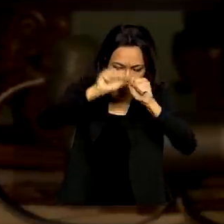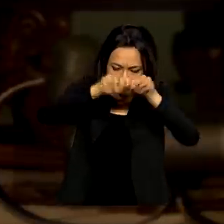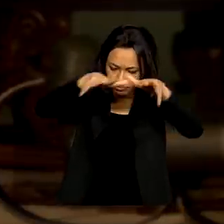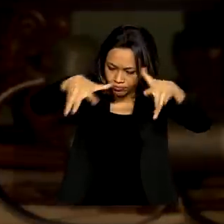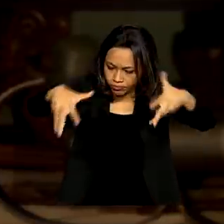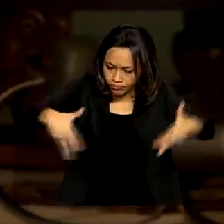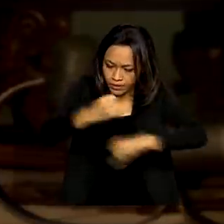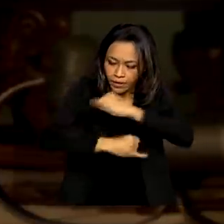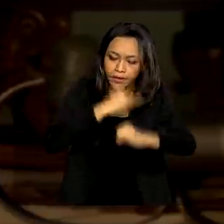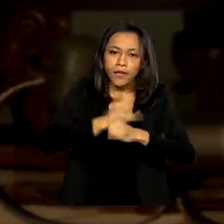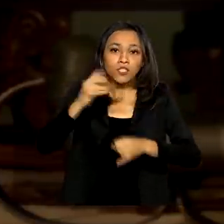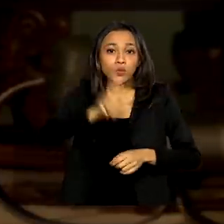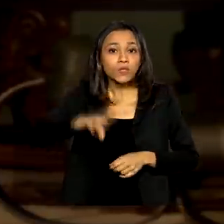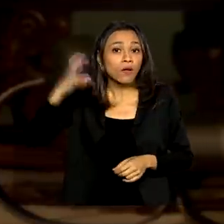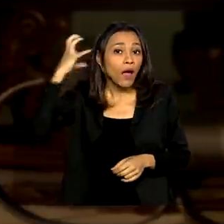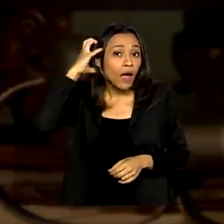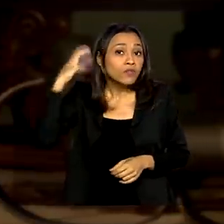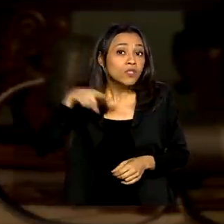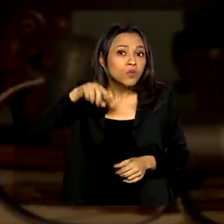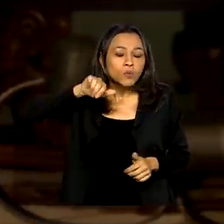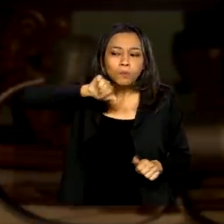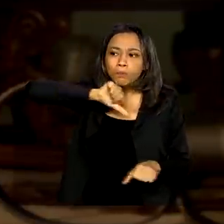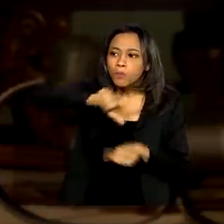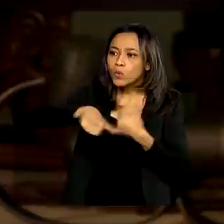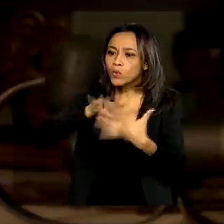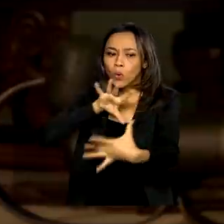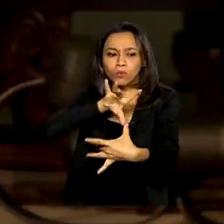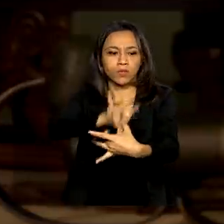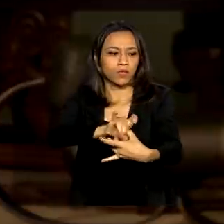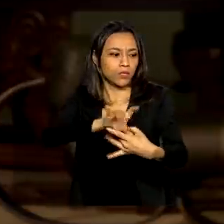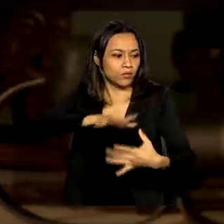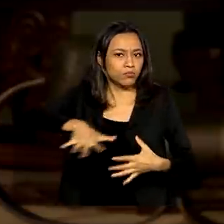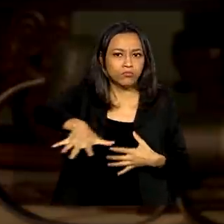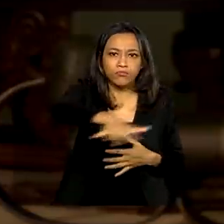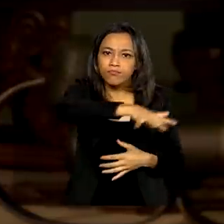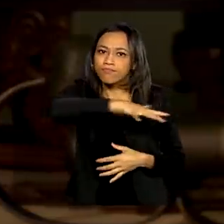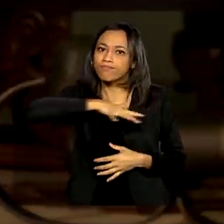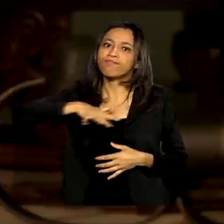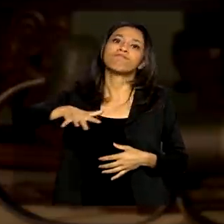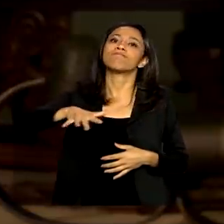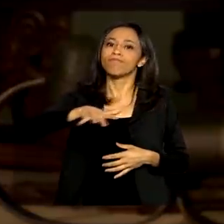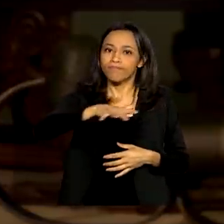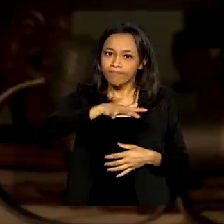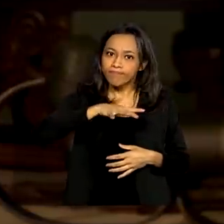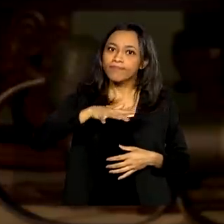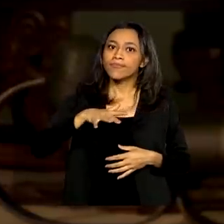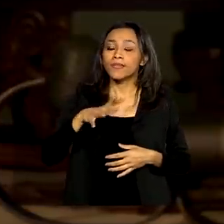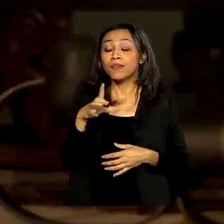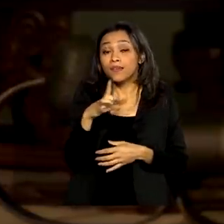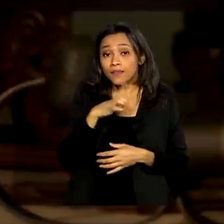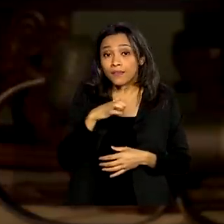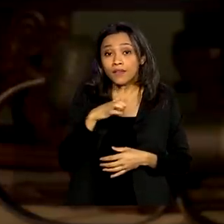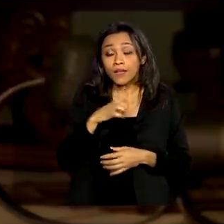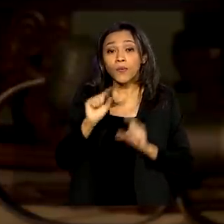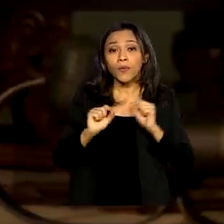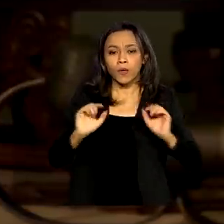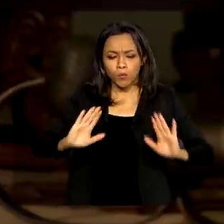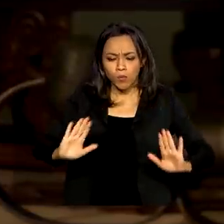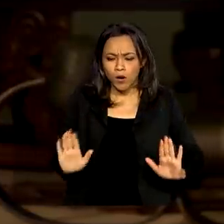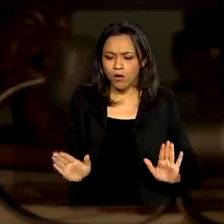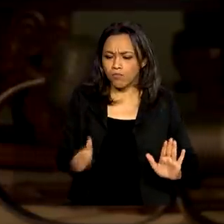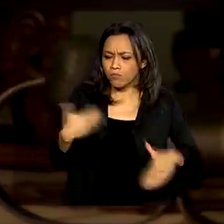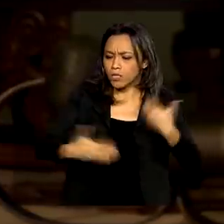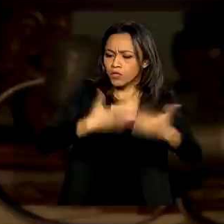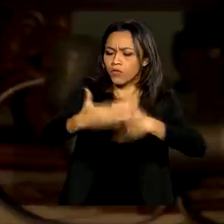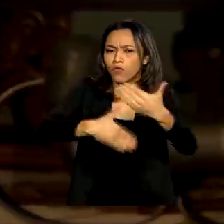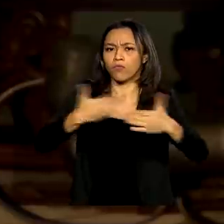ecossistema de produção local e com isso nós teremos uma maior possibilidade de desenvolvimento econômico e